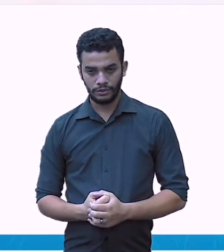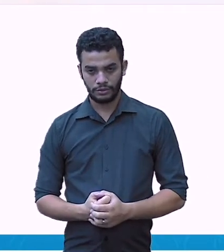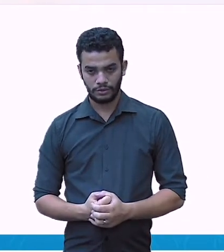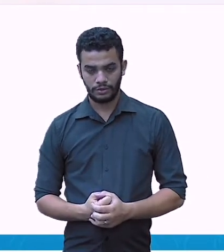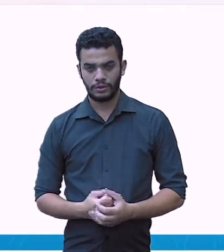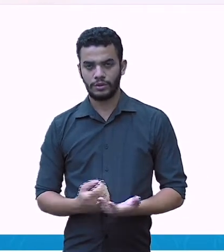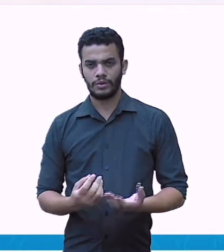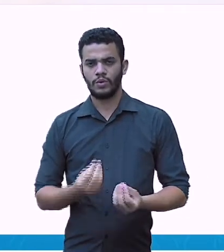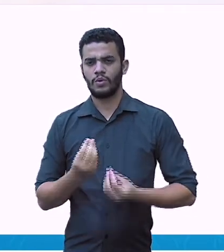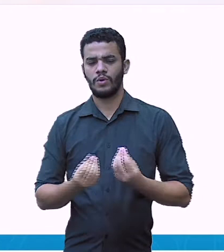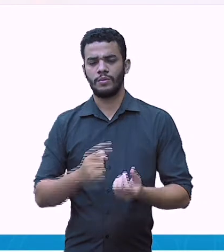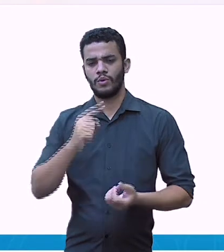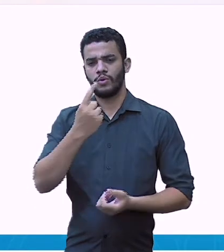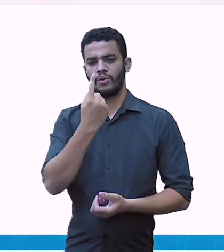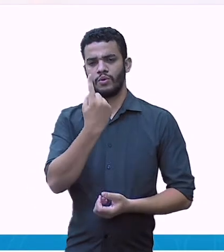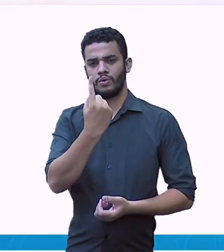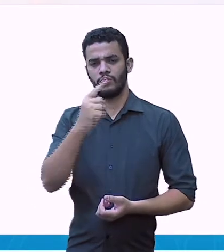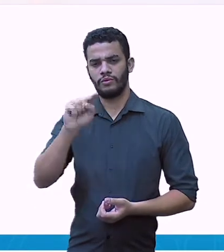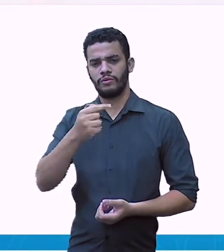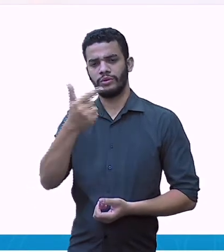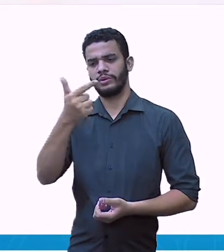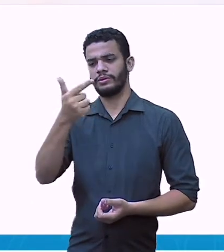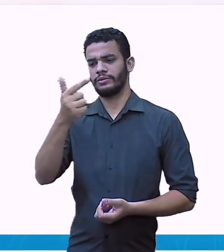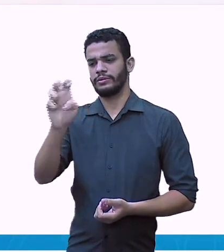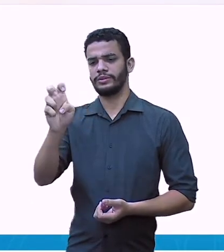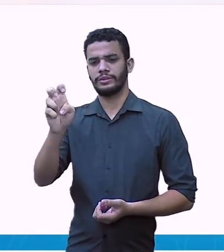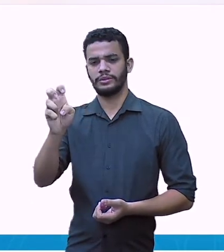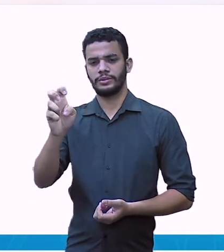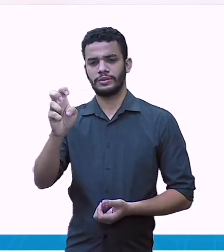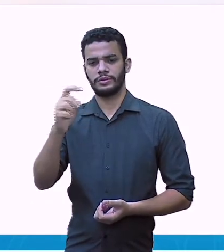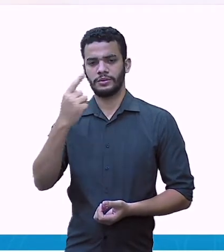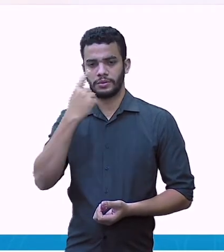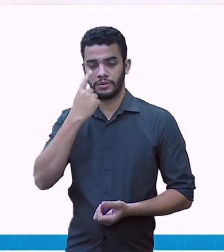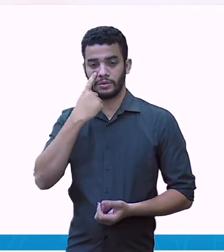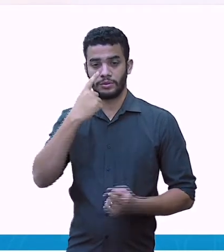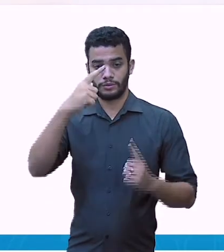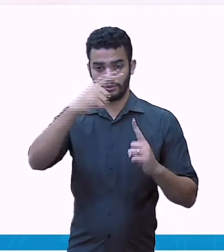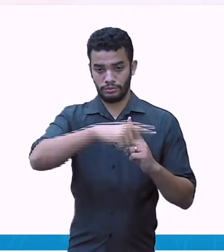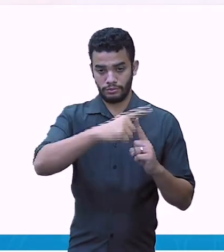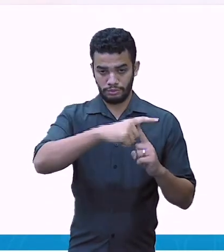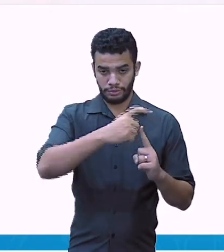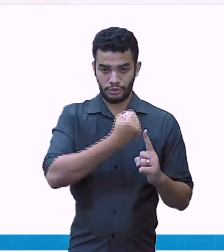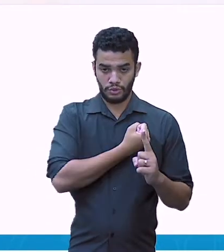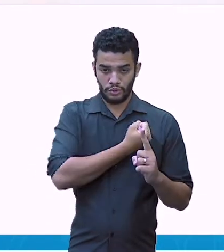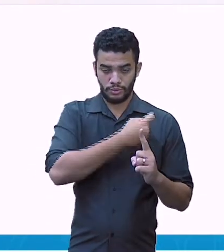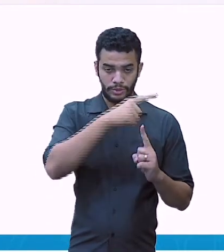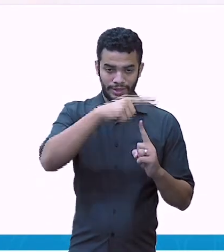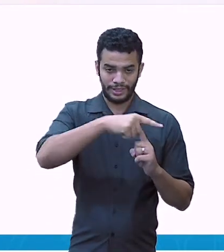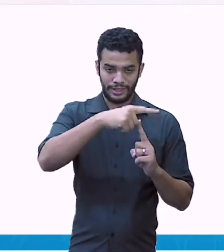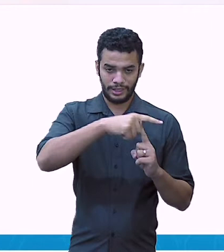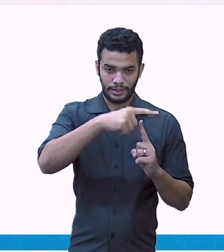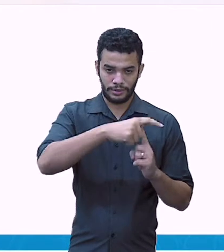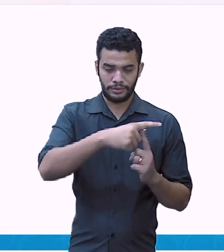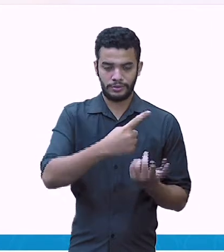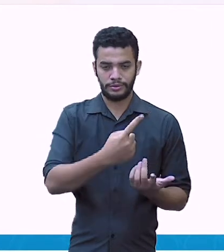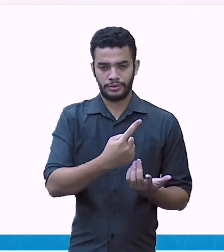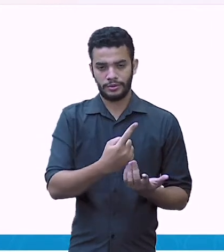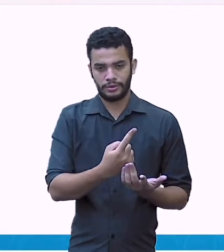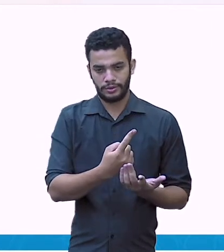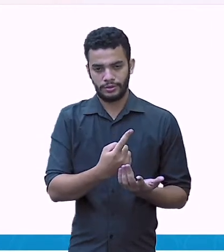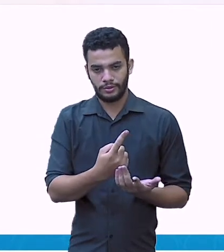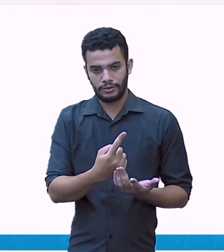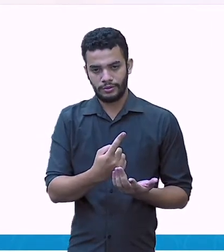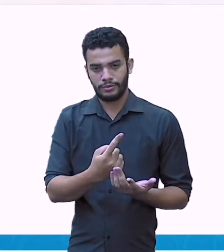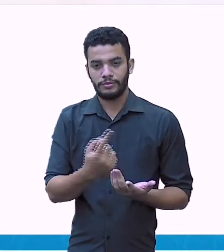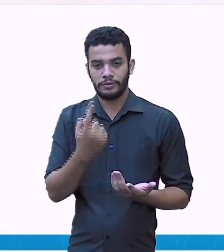25 centímetros. Vamos ver? Então, tenho a parte inteira, é o numeral 1. Vou colocar a vírgula, né? E